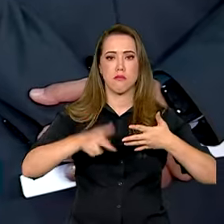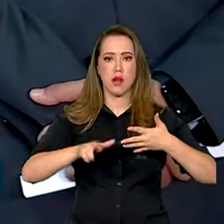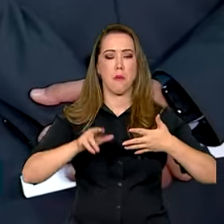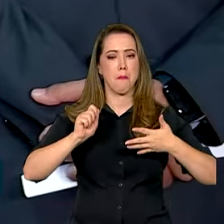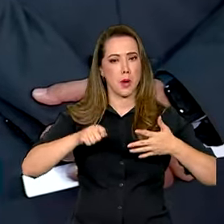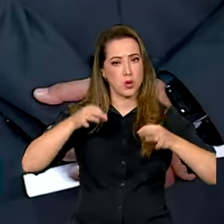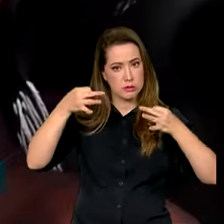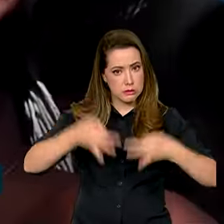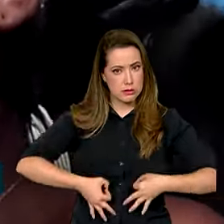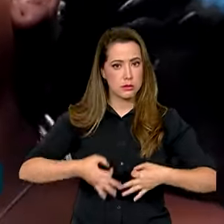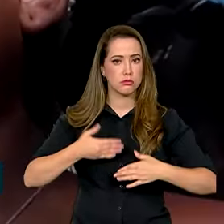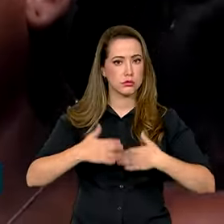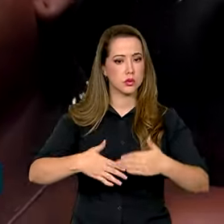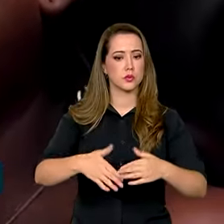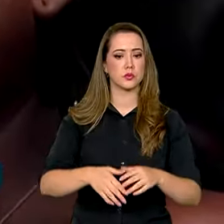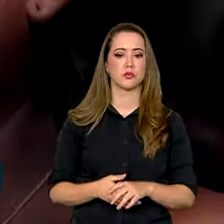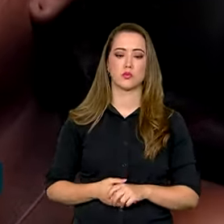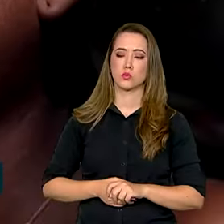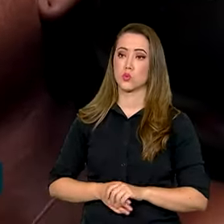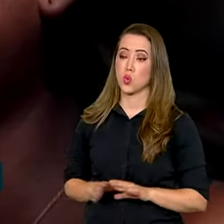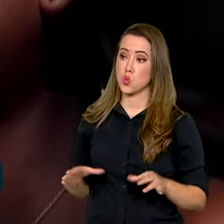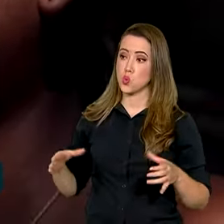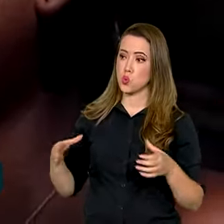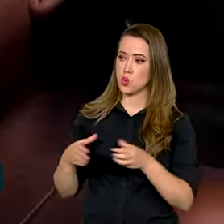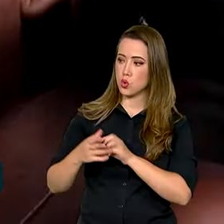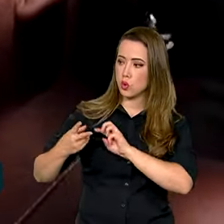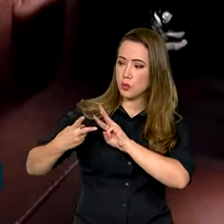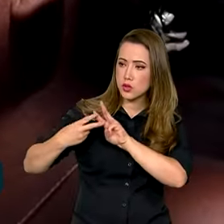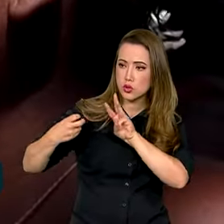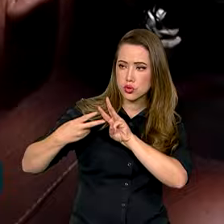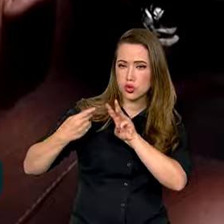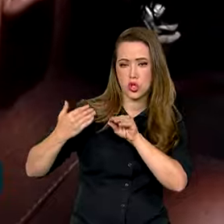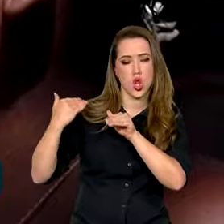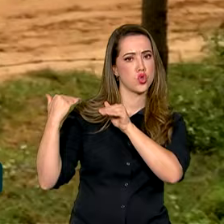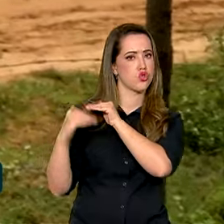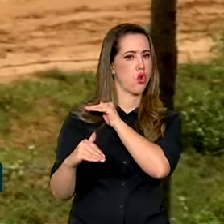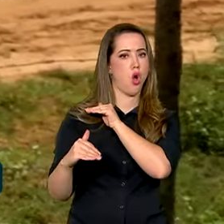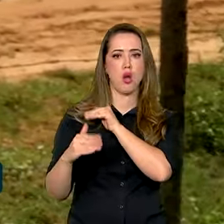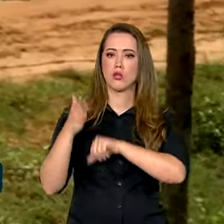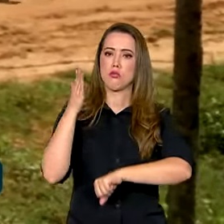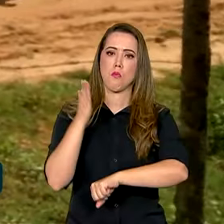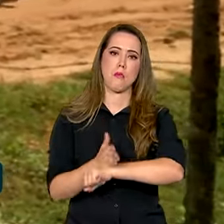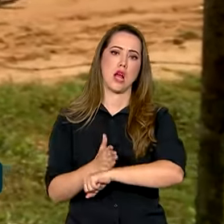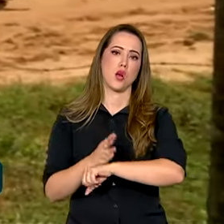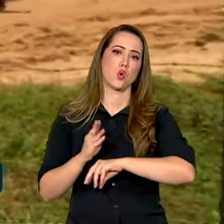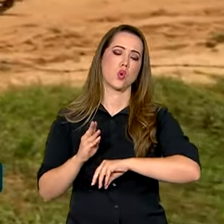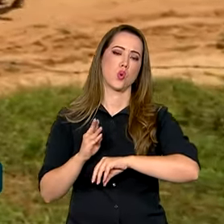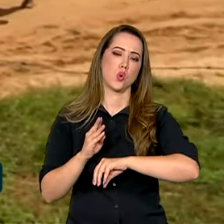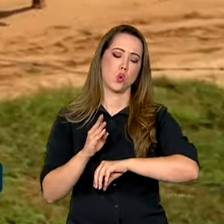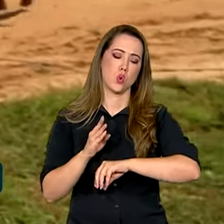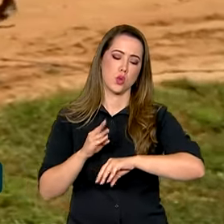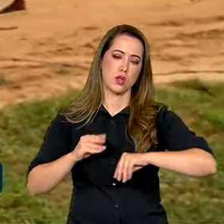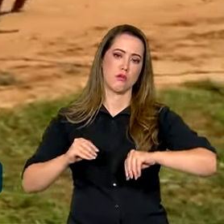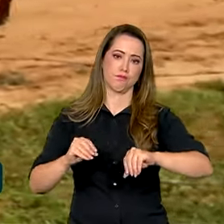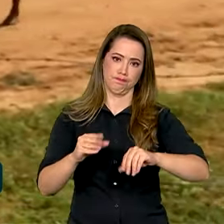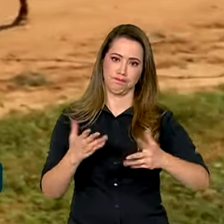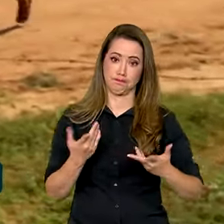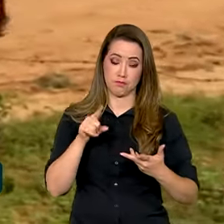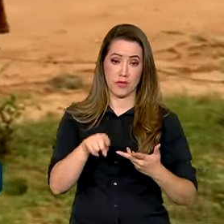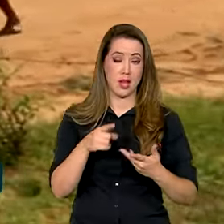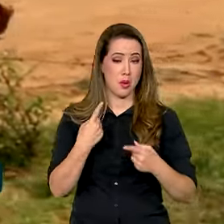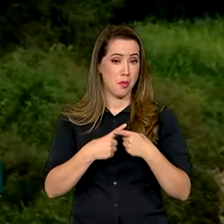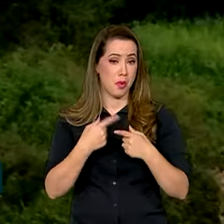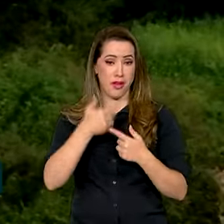estar garantidos. Os indígenas são contra o marco temporal. Eles alegam que muitas comunidades são